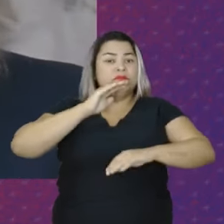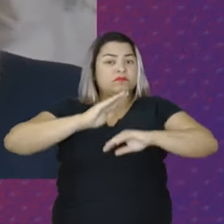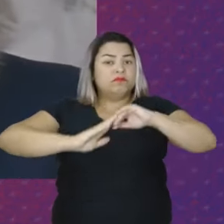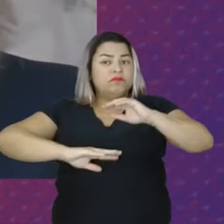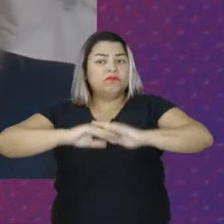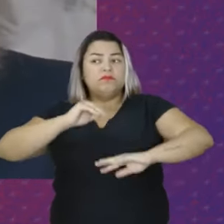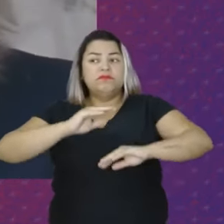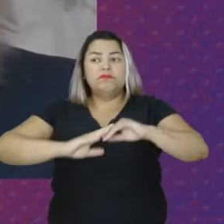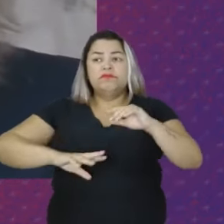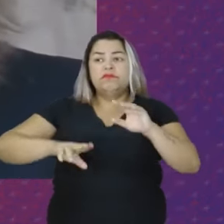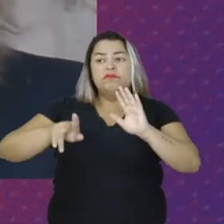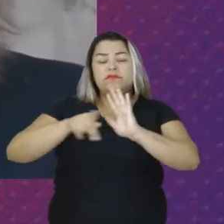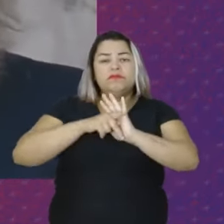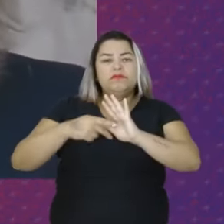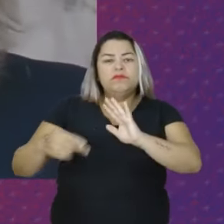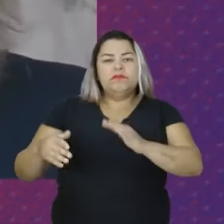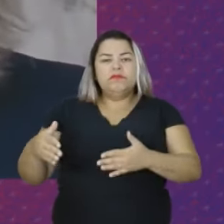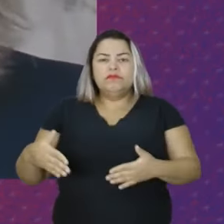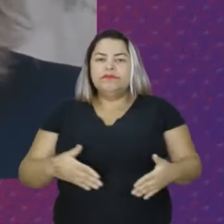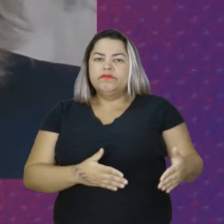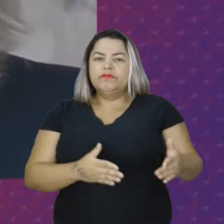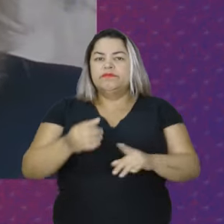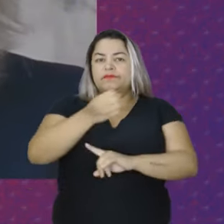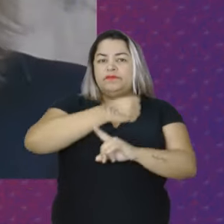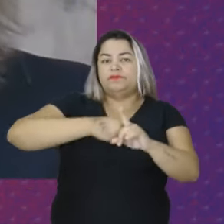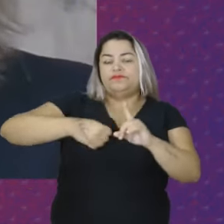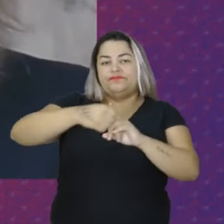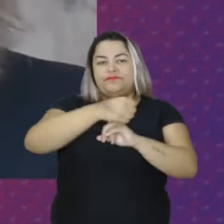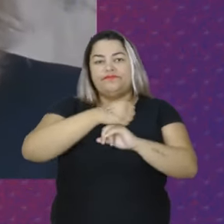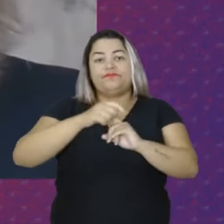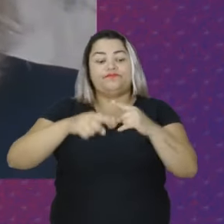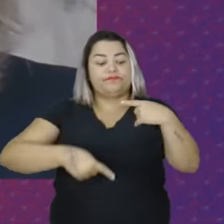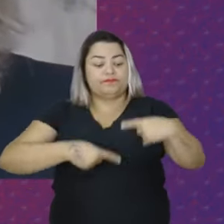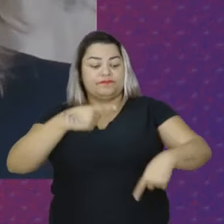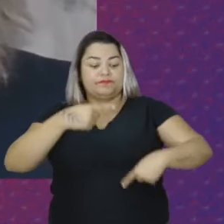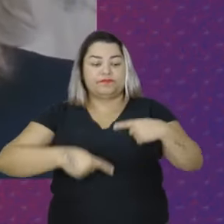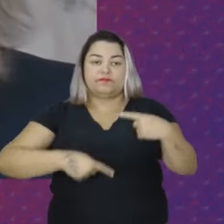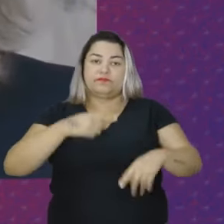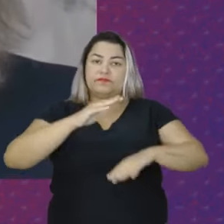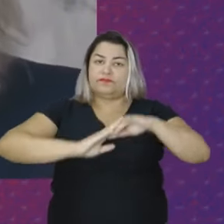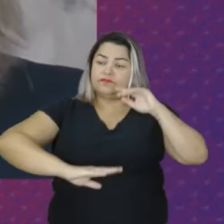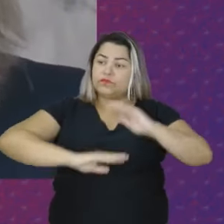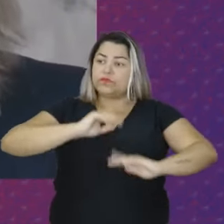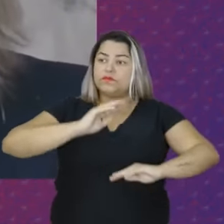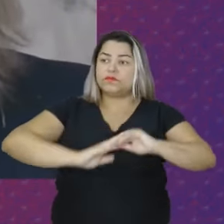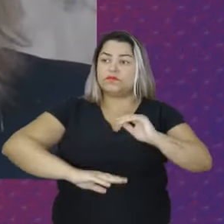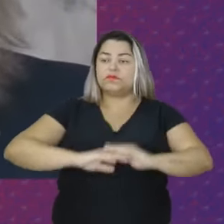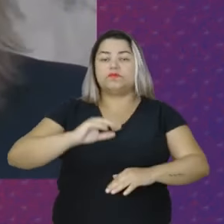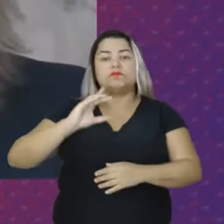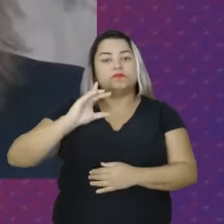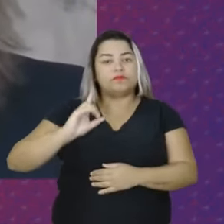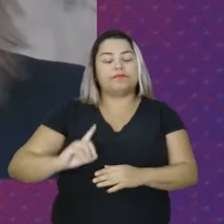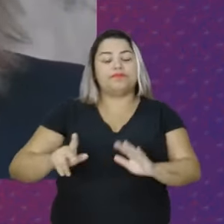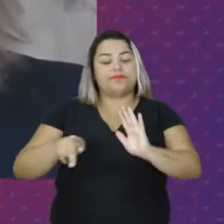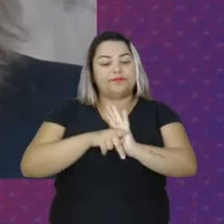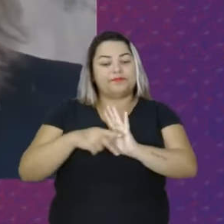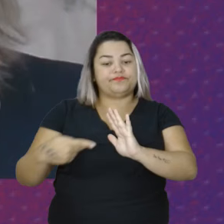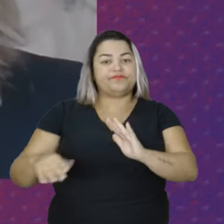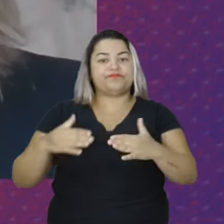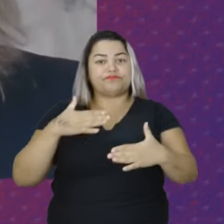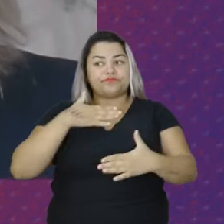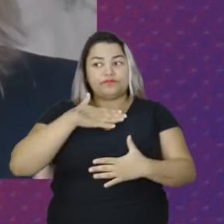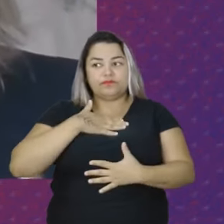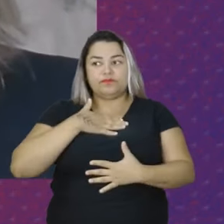sobre a própria trajetória social, política, profissional, direitos sobre o próprio corpo